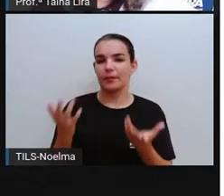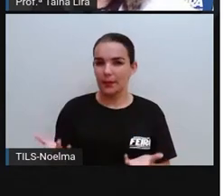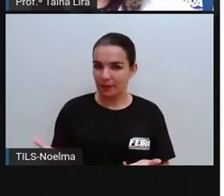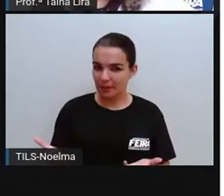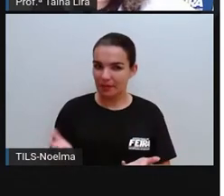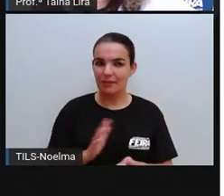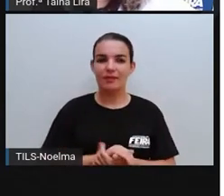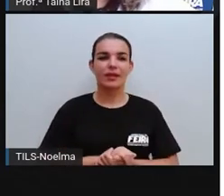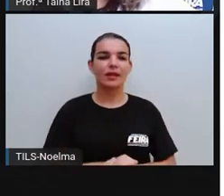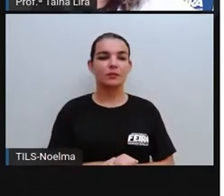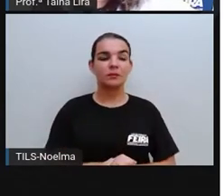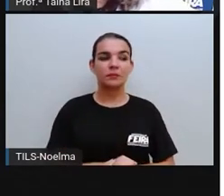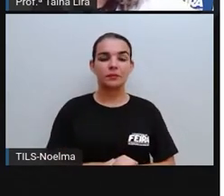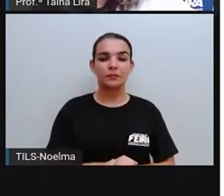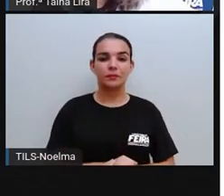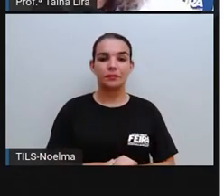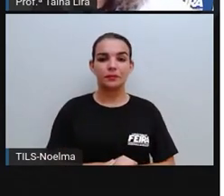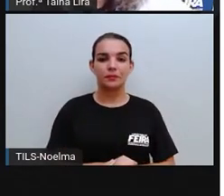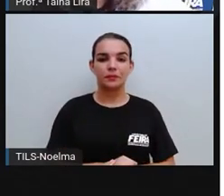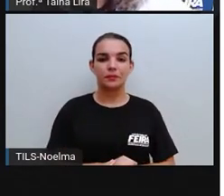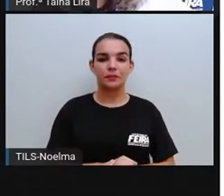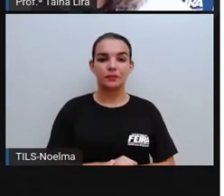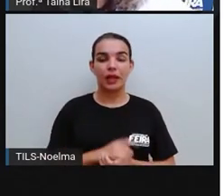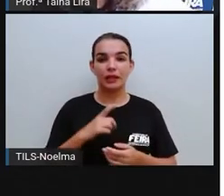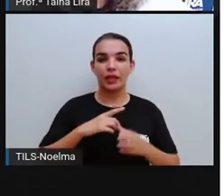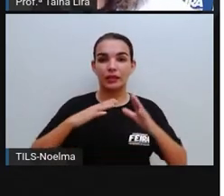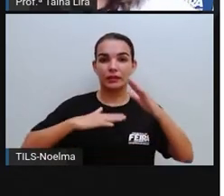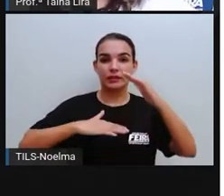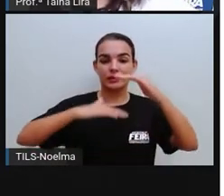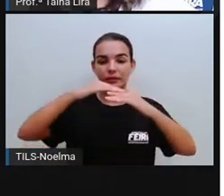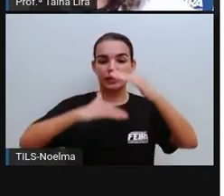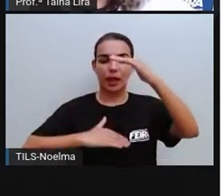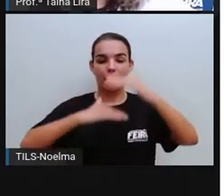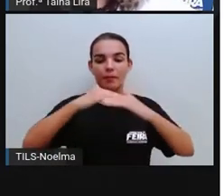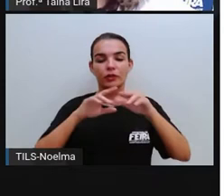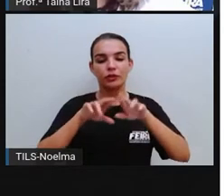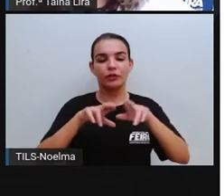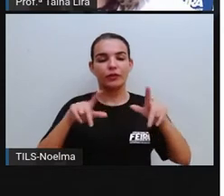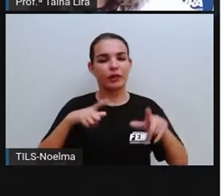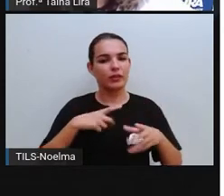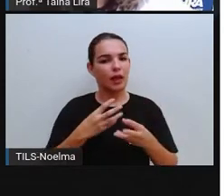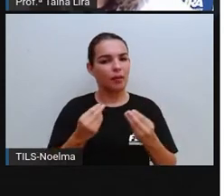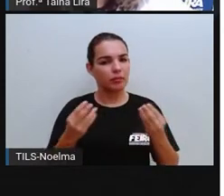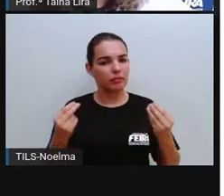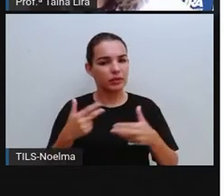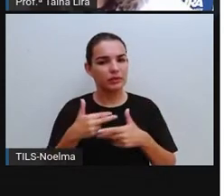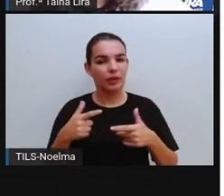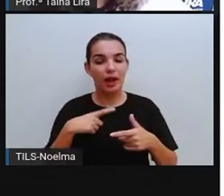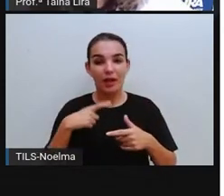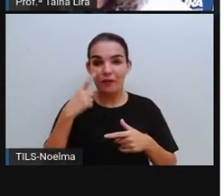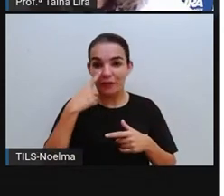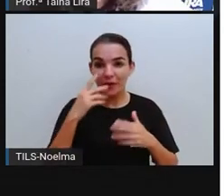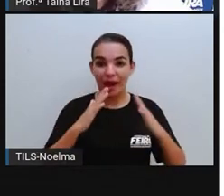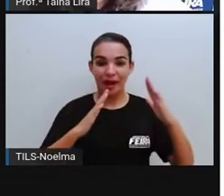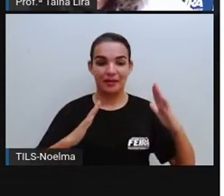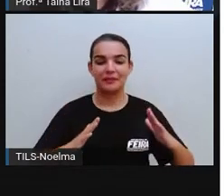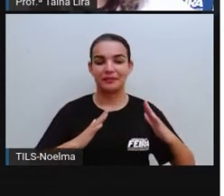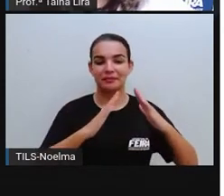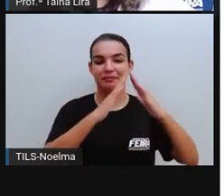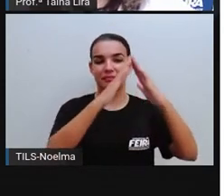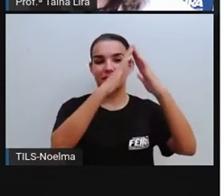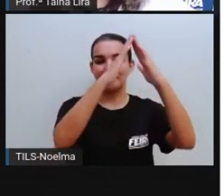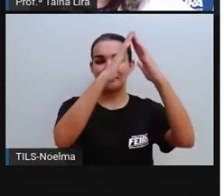triângulo, certo? O triângulo aí de tamanhos diferentes. A tem várias coisas aqui, ó. A barraquinha aqui atrás, ó,